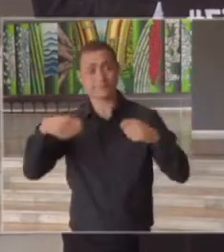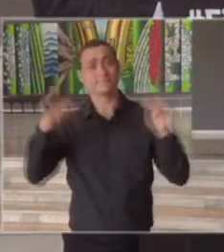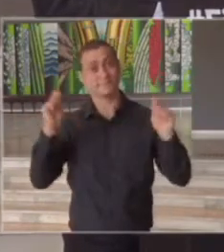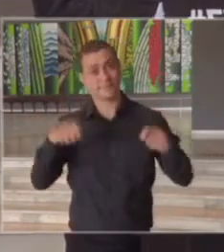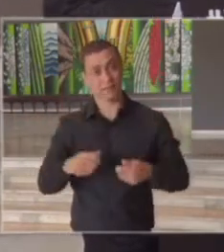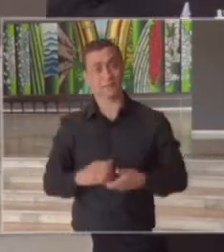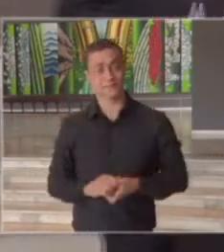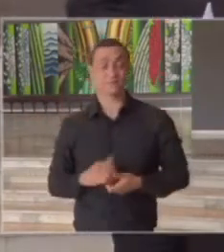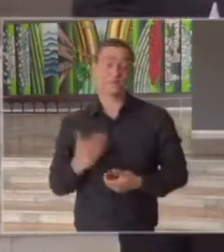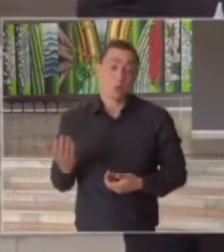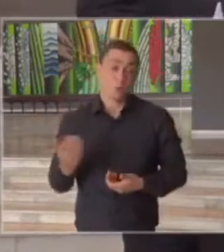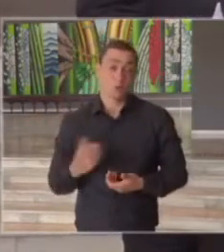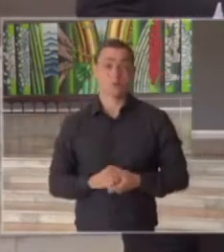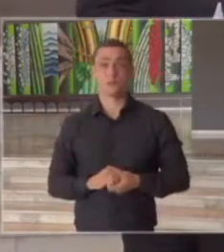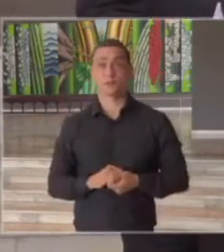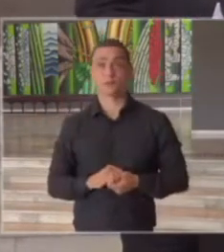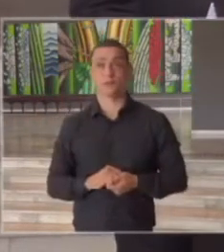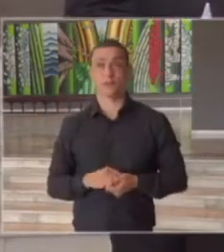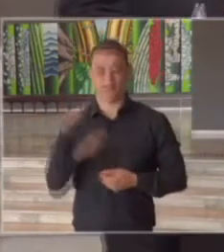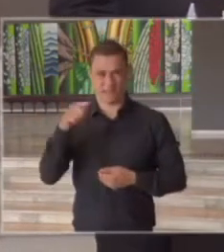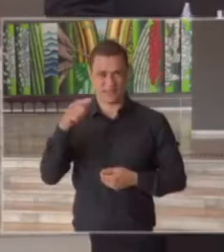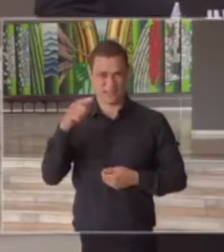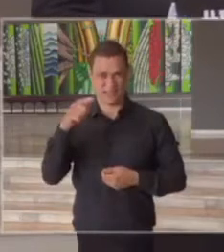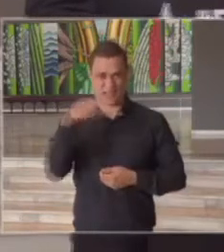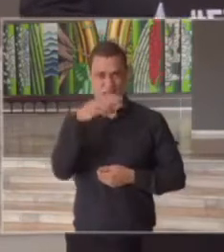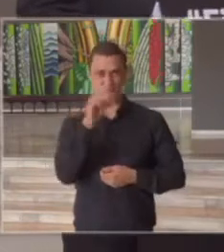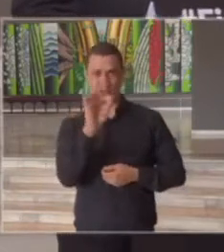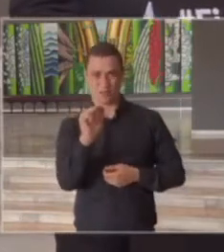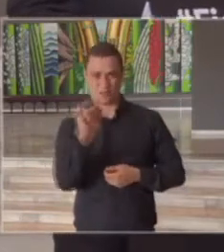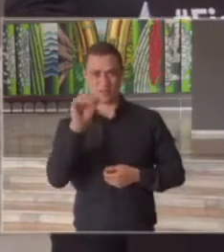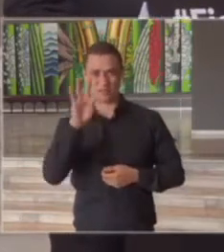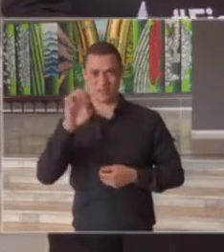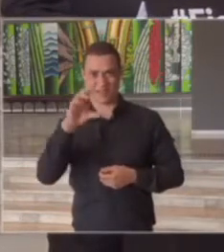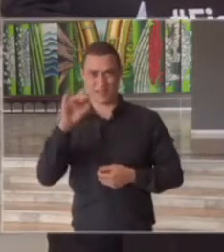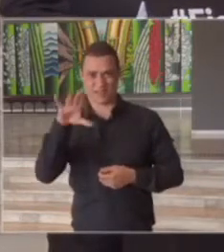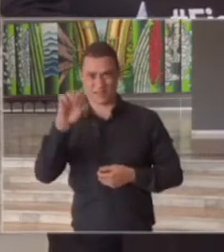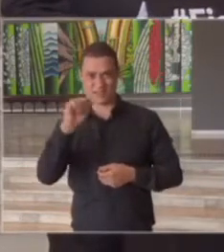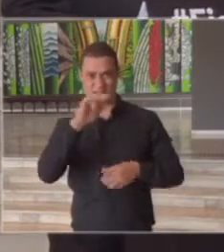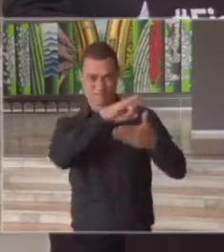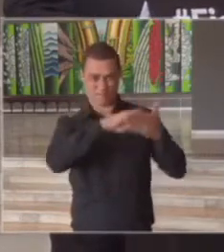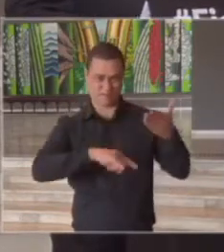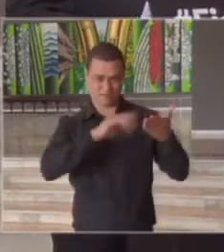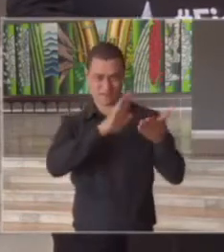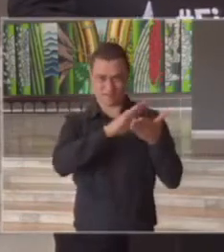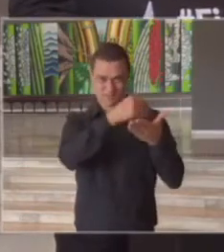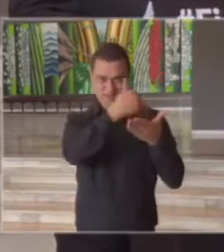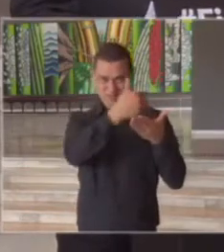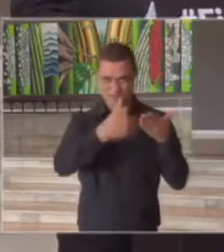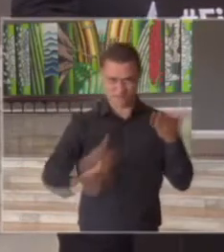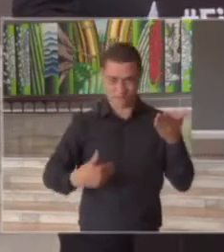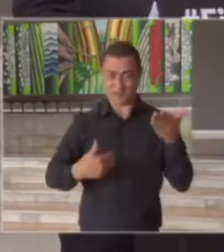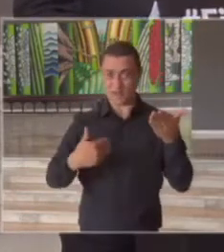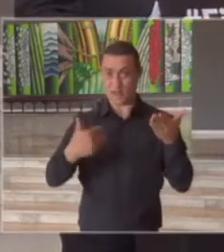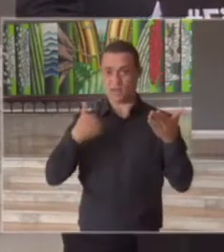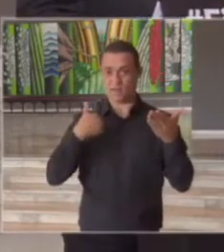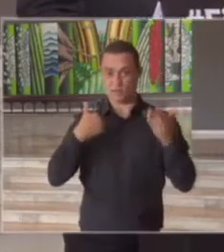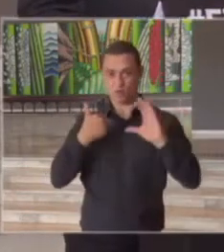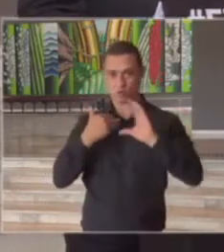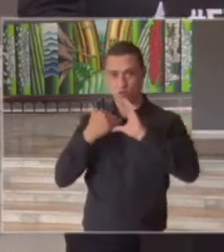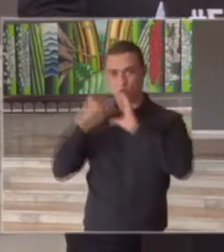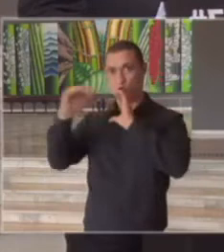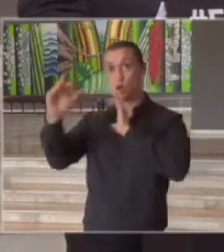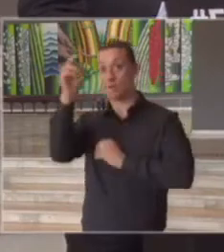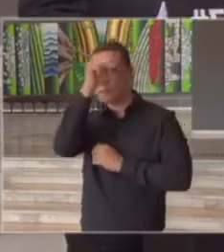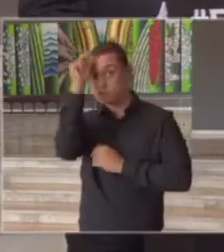então essa nota técnica vai ser emitida e enviada aos